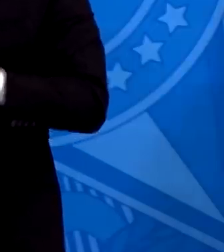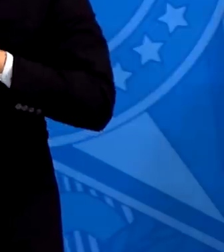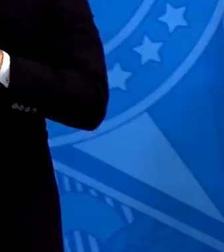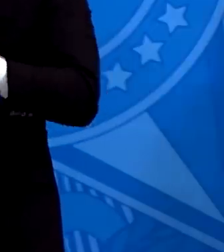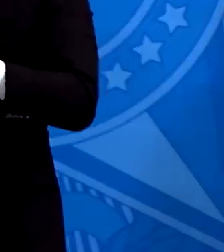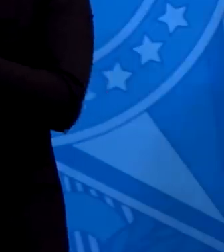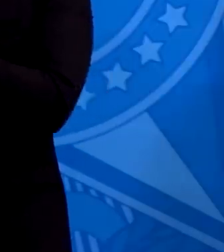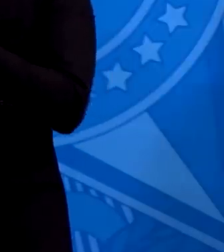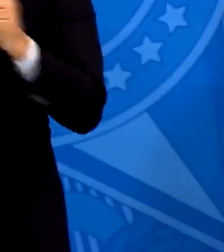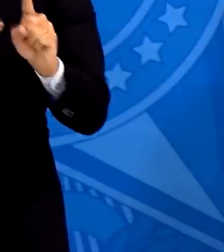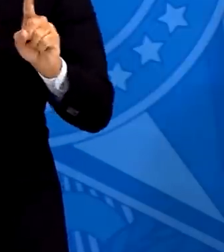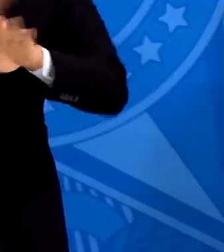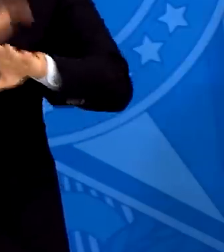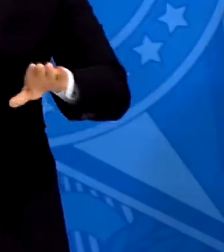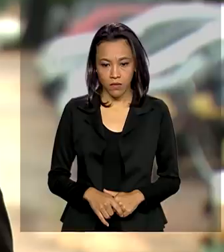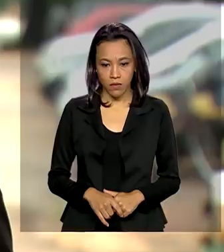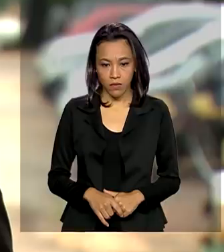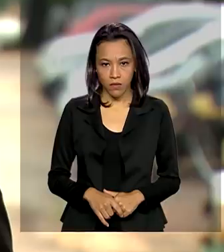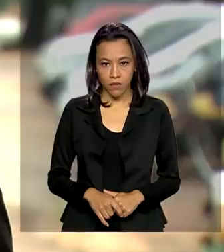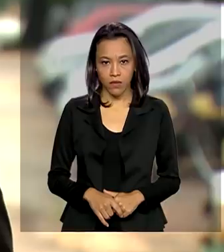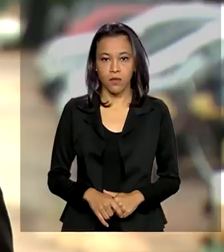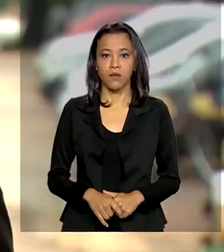principalmente para os mais vulneráveis.